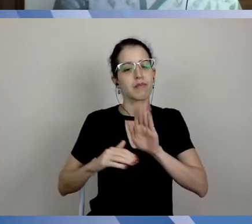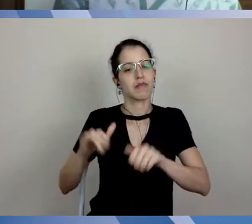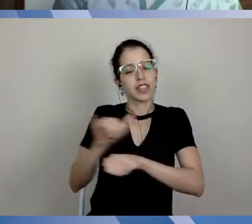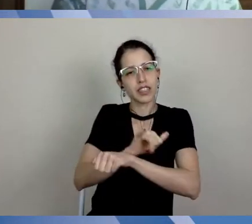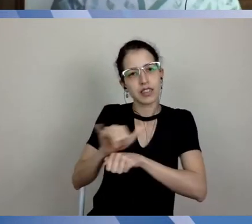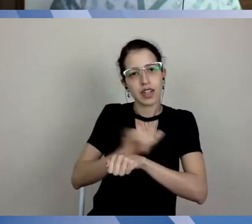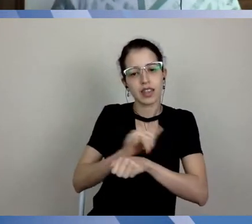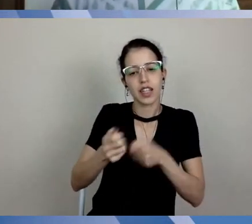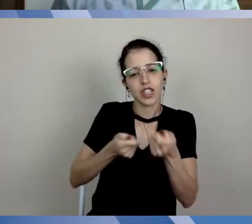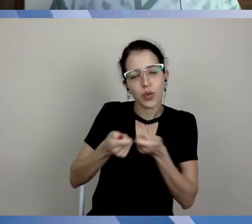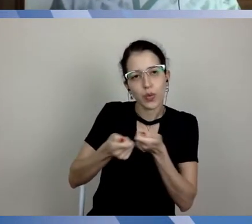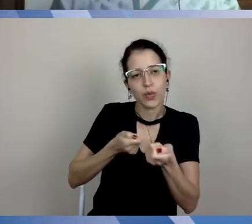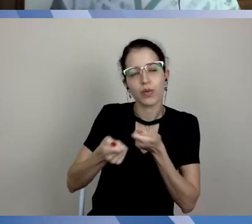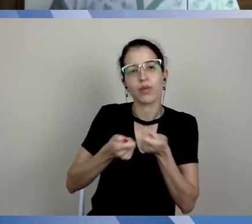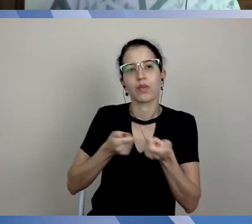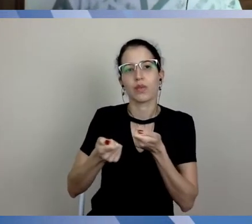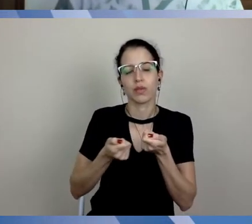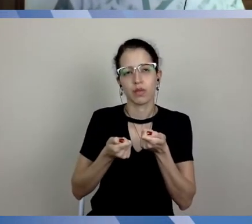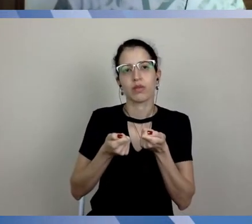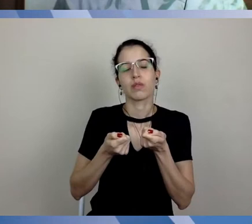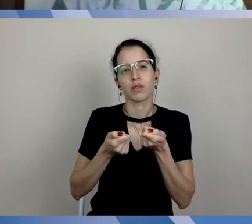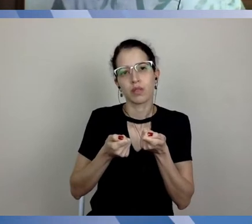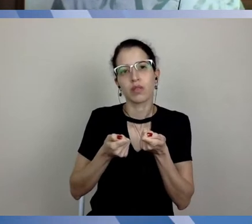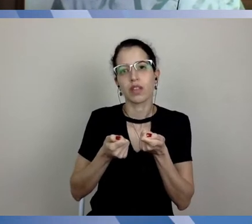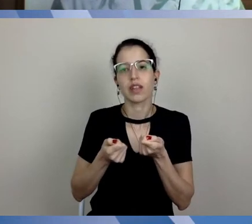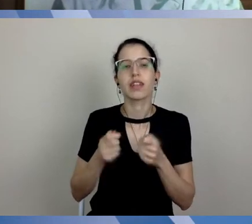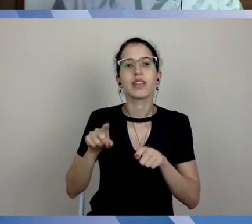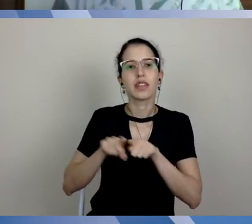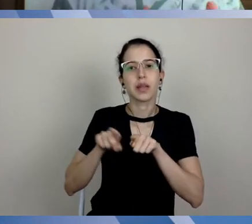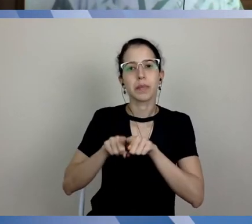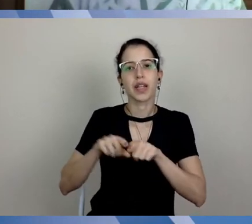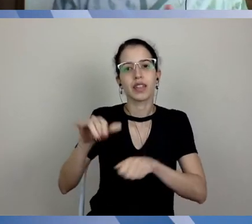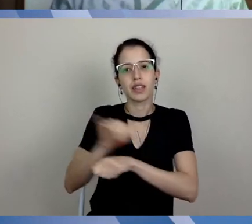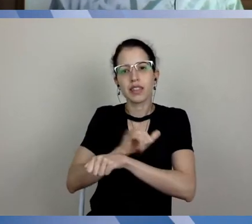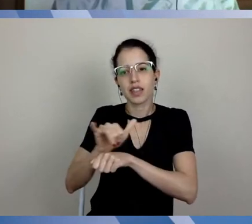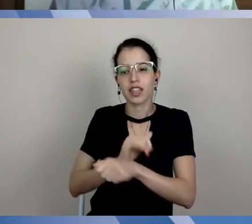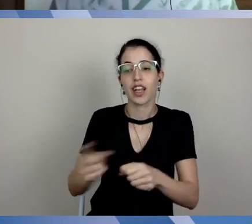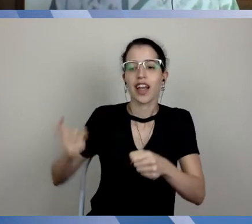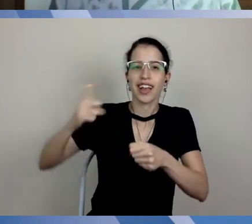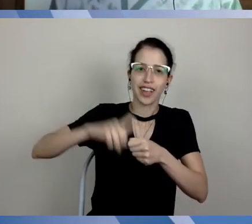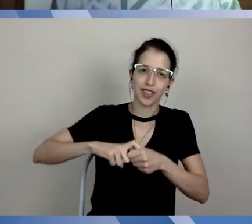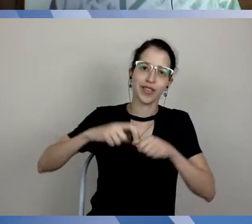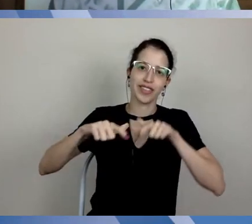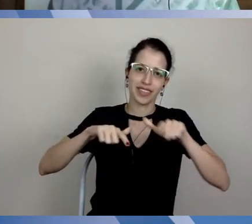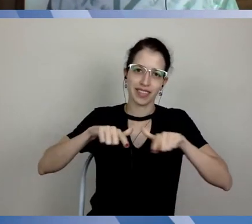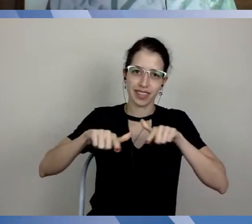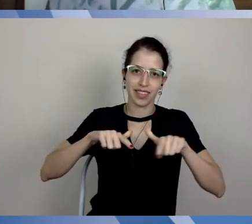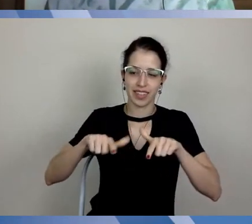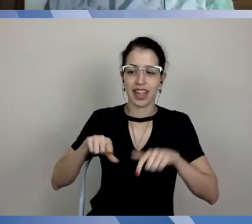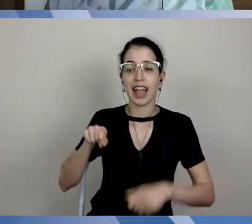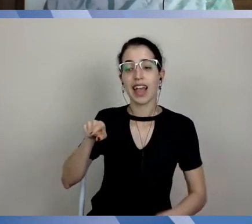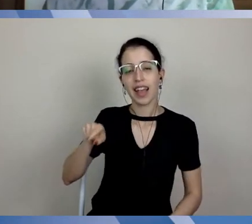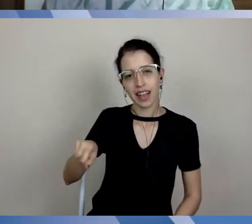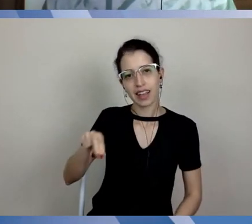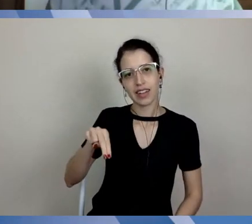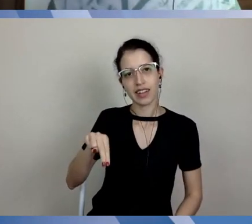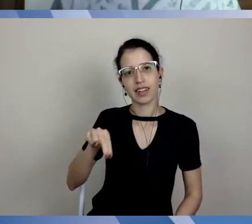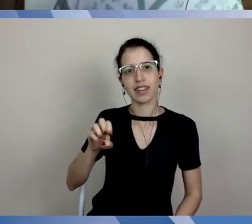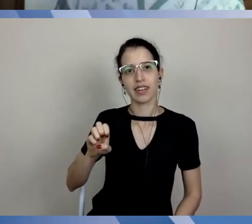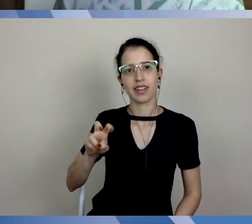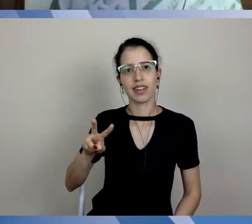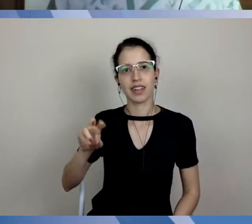subsidiar tecnicamente as estratégias de retorno de atividades. É o Neves que vai fazer isso executivamente em campo.